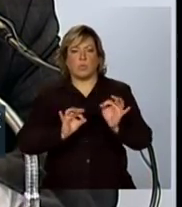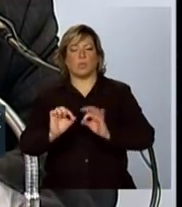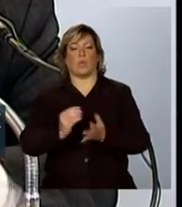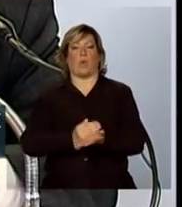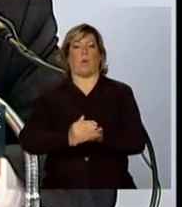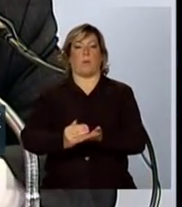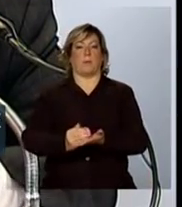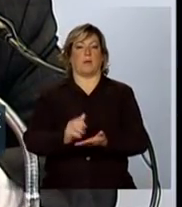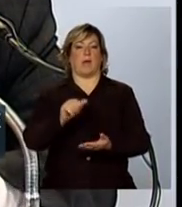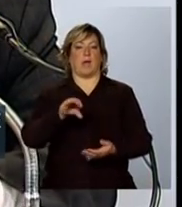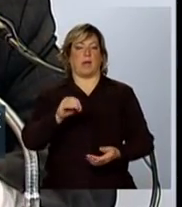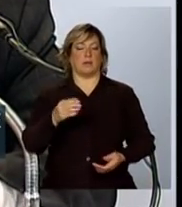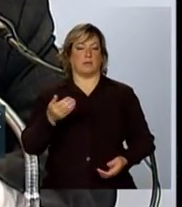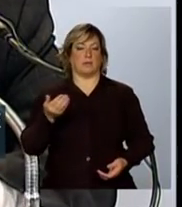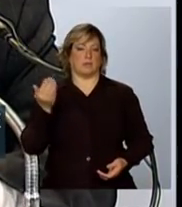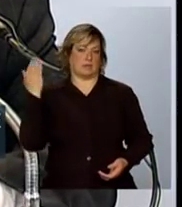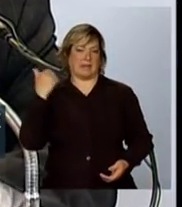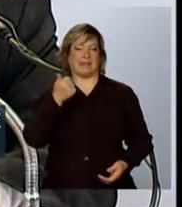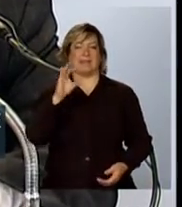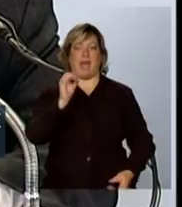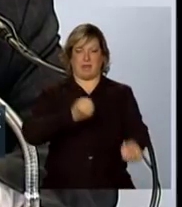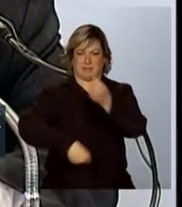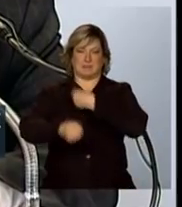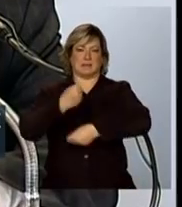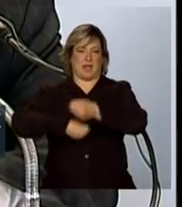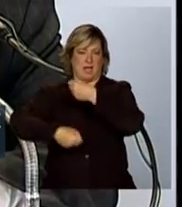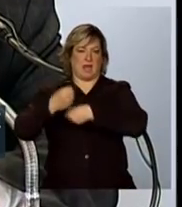década passada,